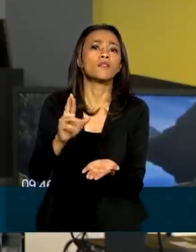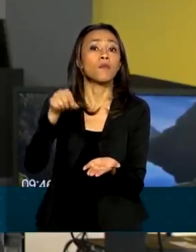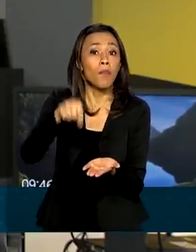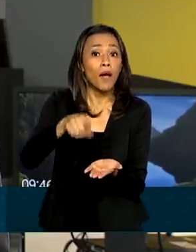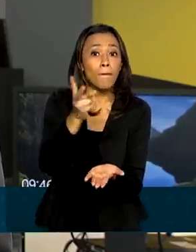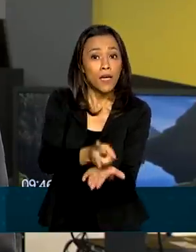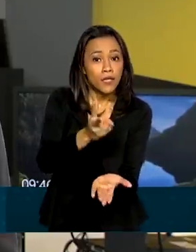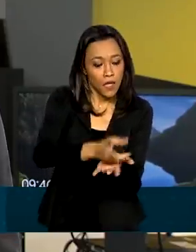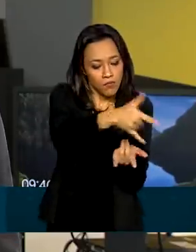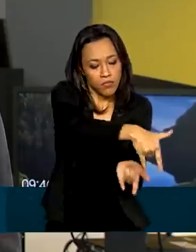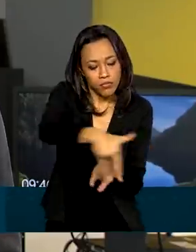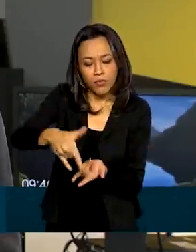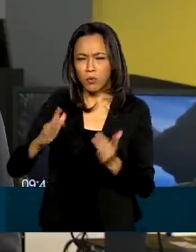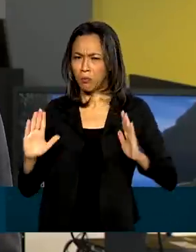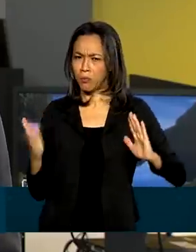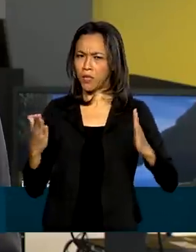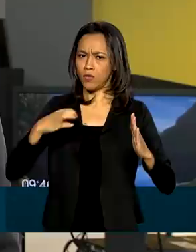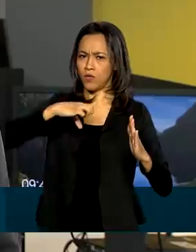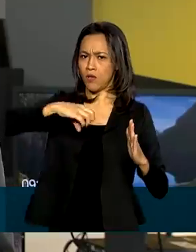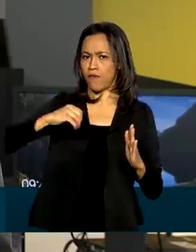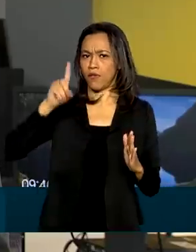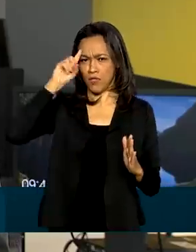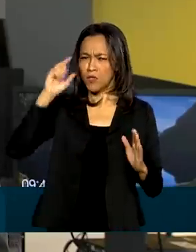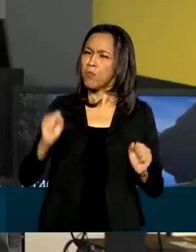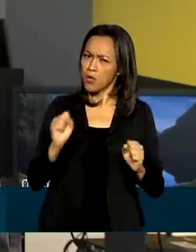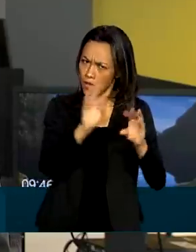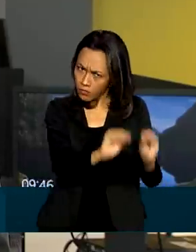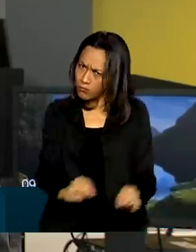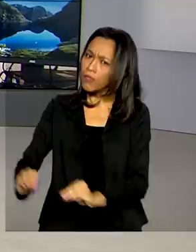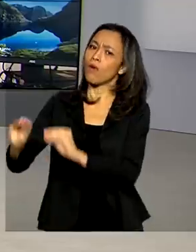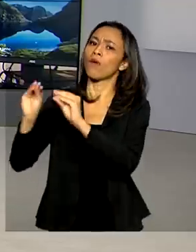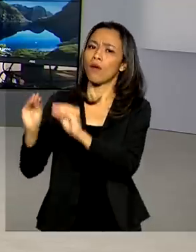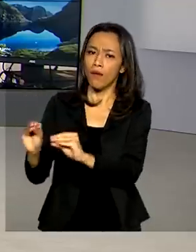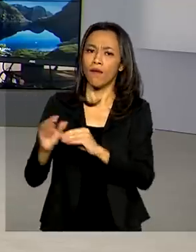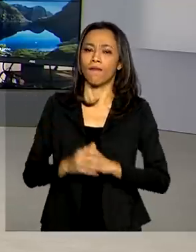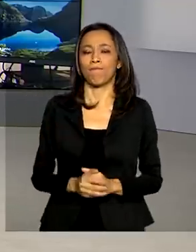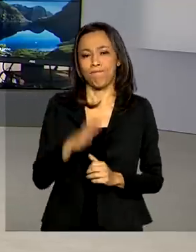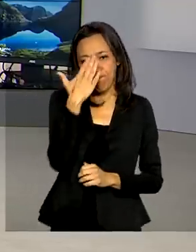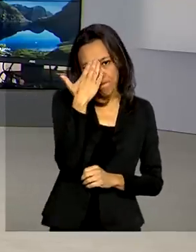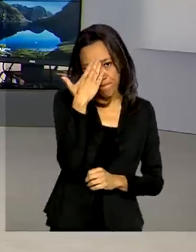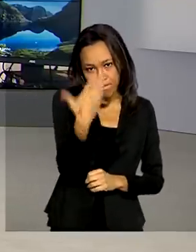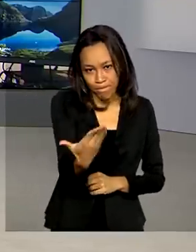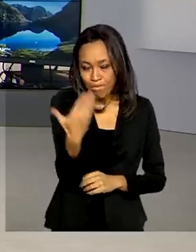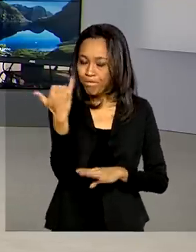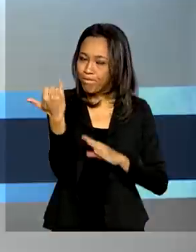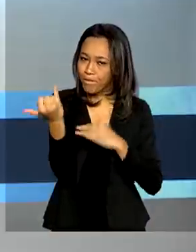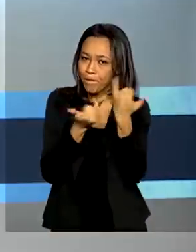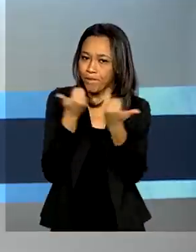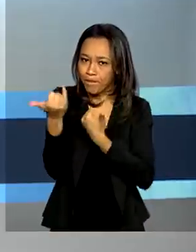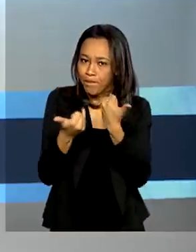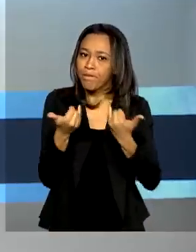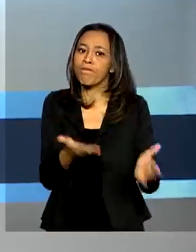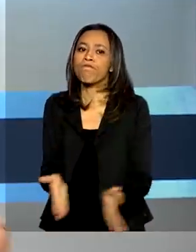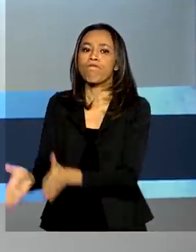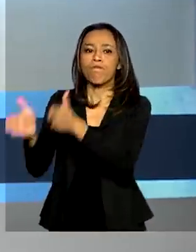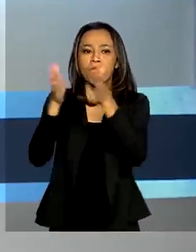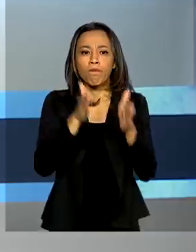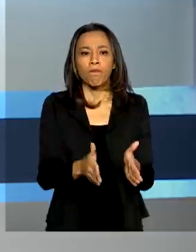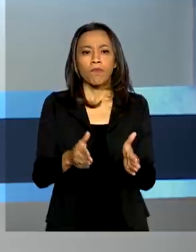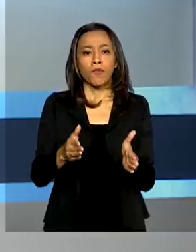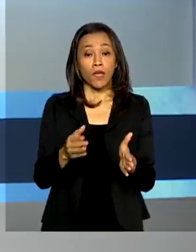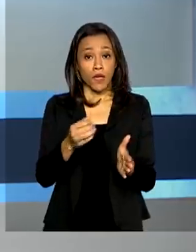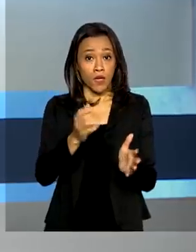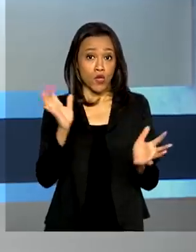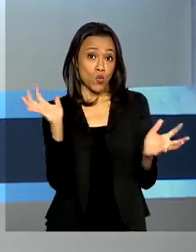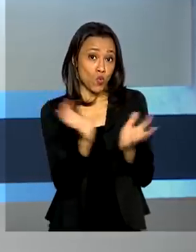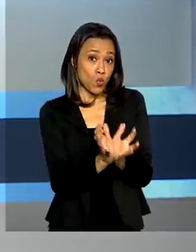pelo prazo de 90 dias, podendo ser prorrogado. Renata. Obrigada, Maurício, pelas suas informações. Três em